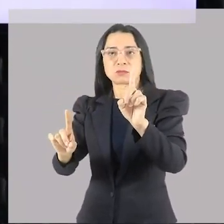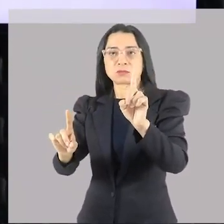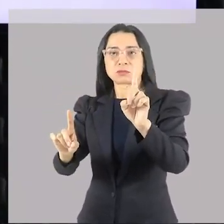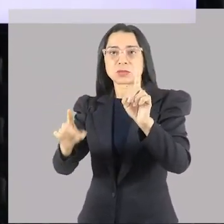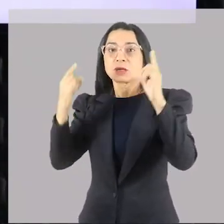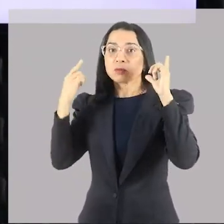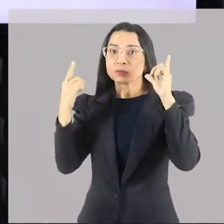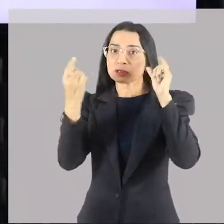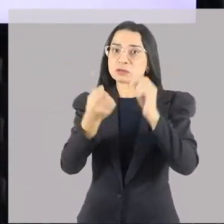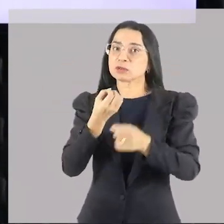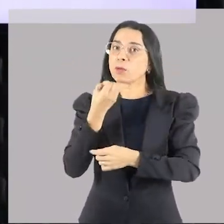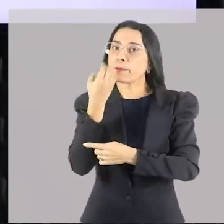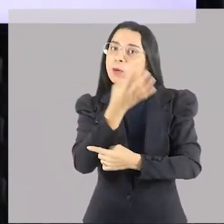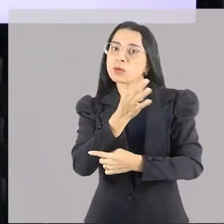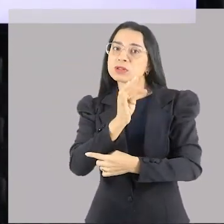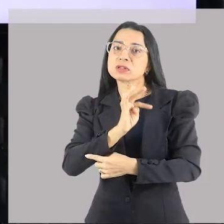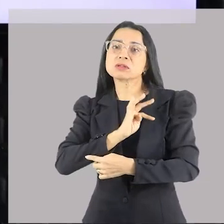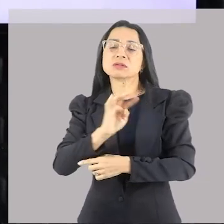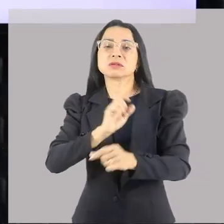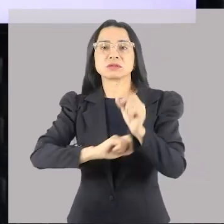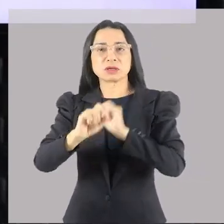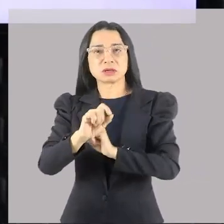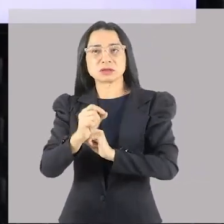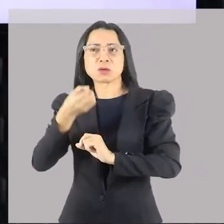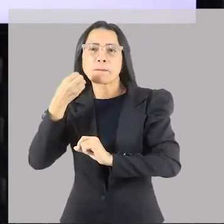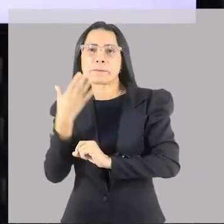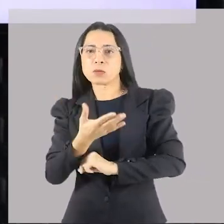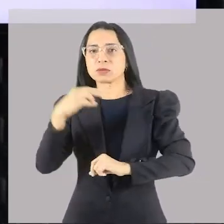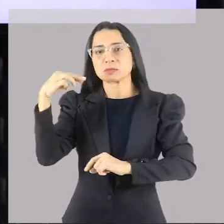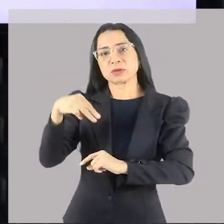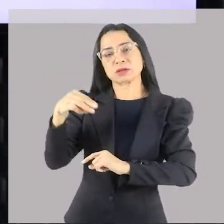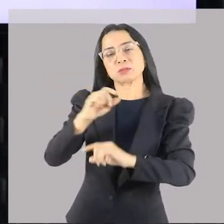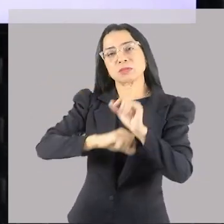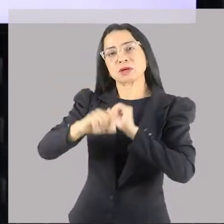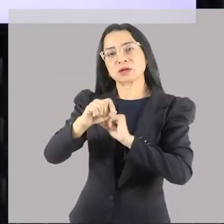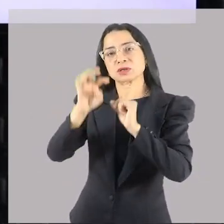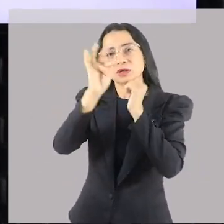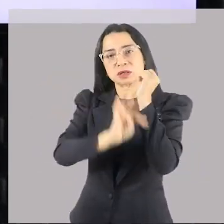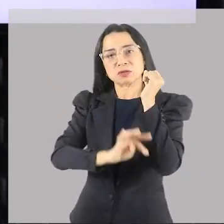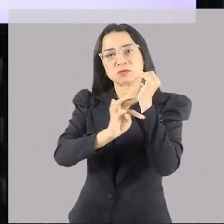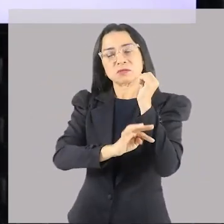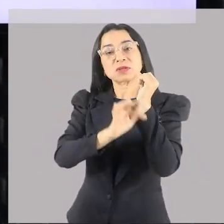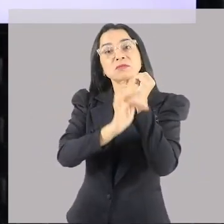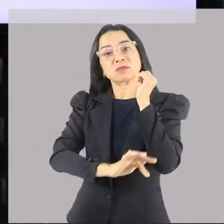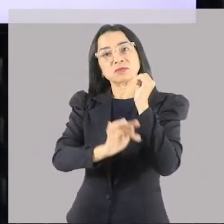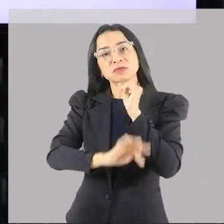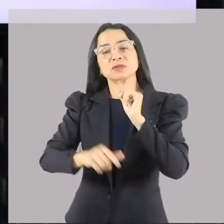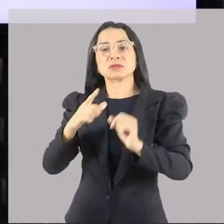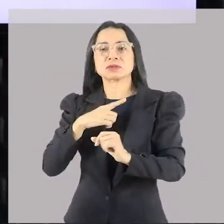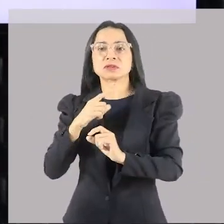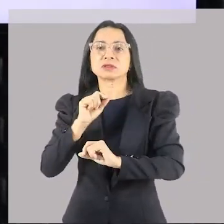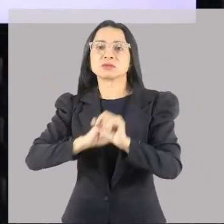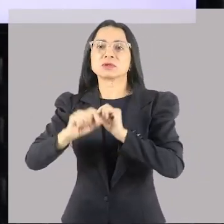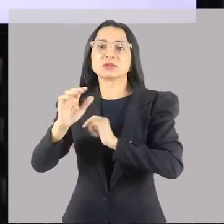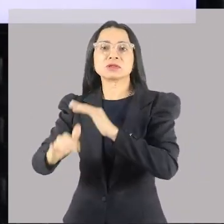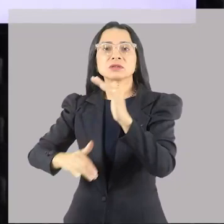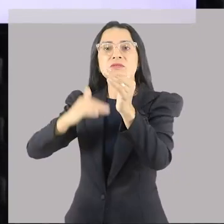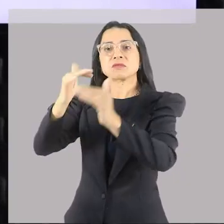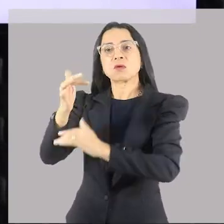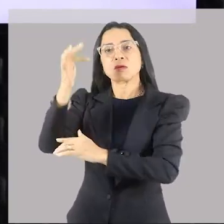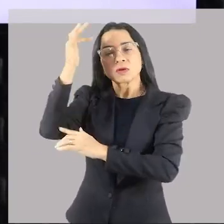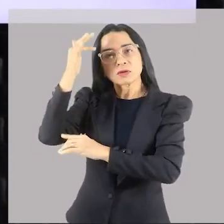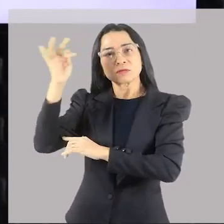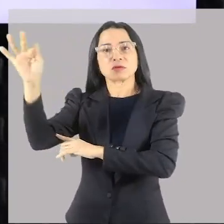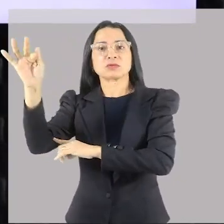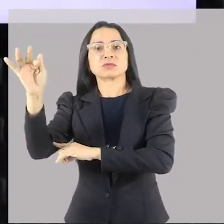técnicas. Os gregos são excelentes na matemática. Os gregos são fantásticos na física. Os gregos desenvolvem a filosofia,